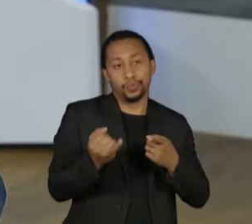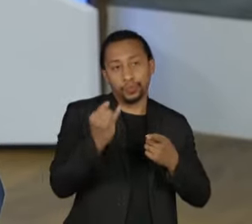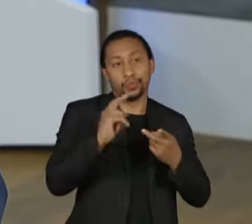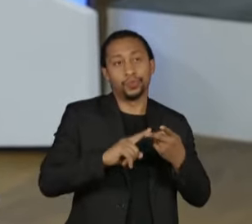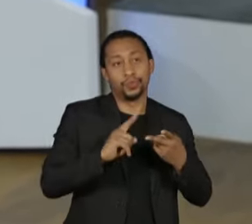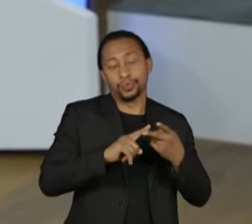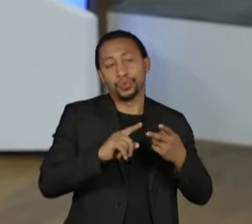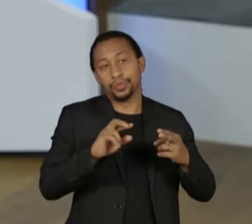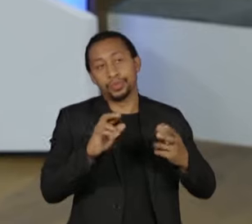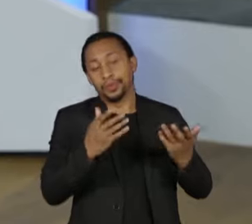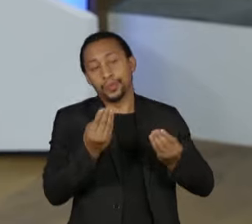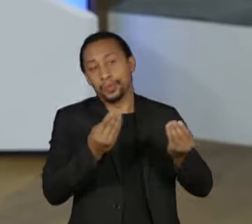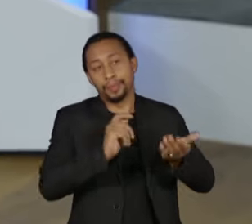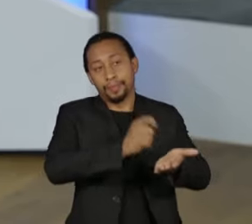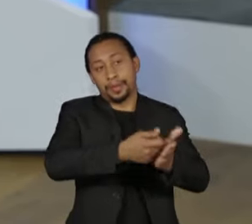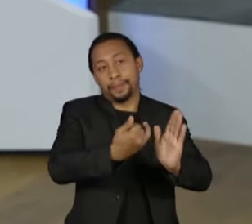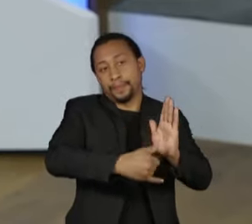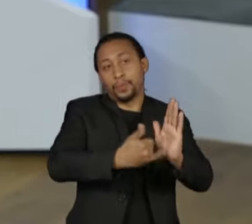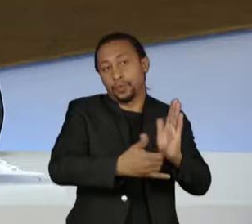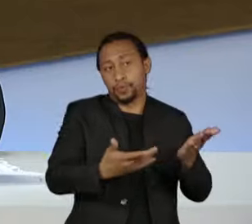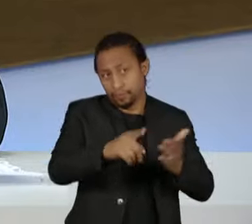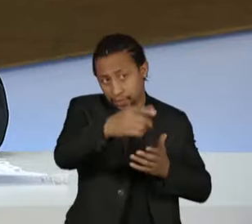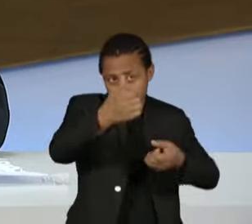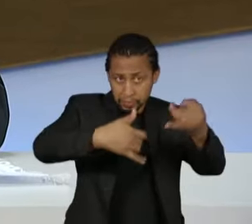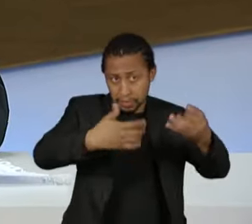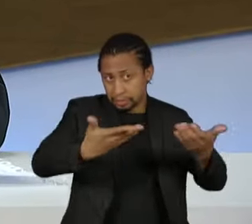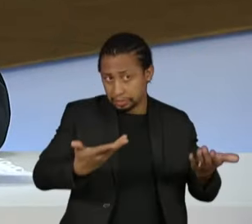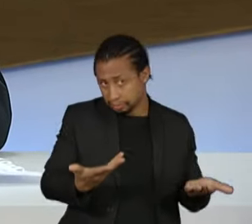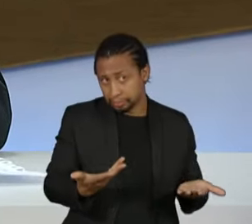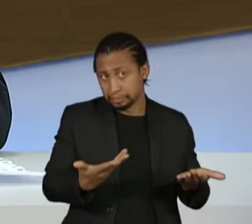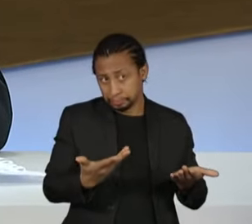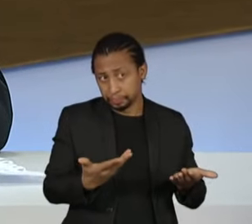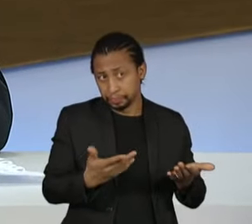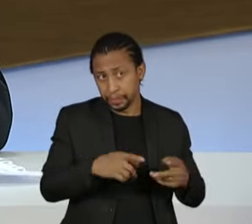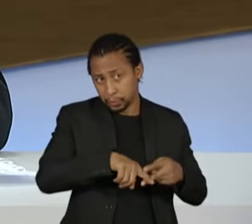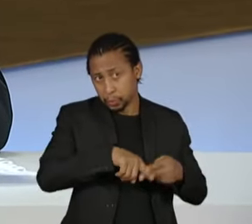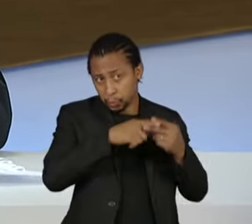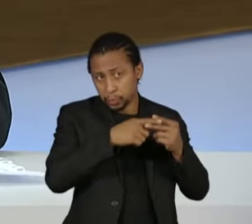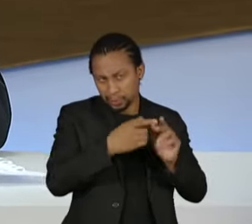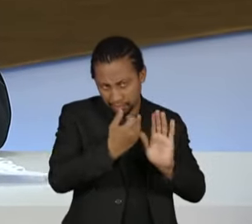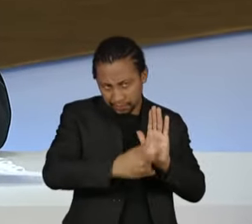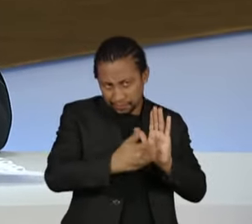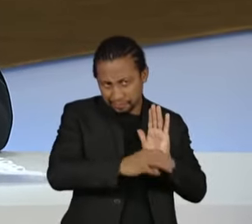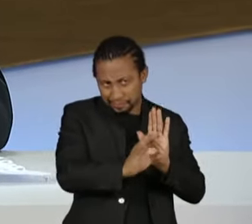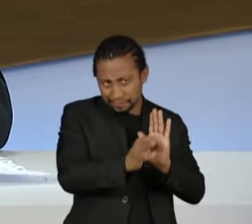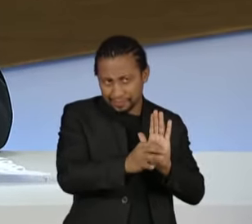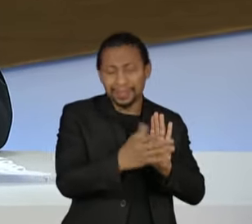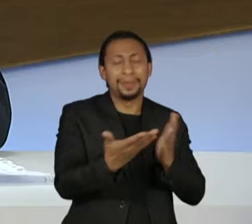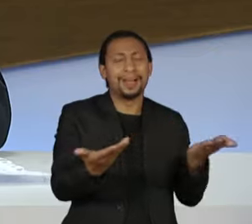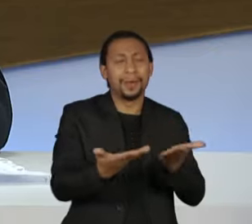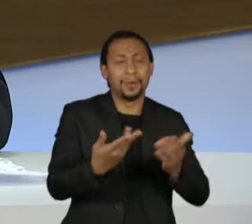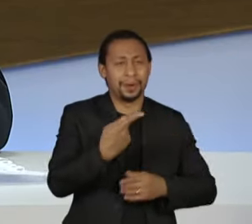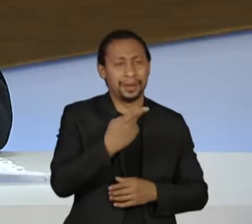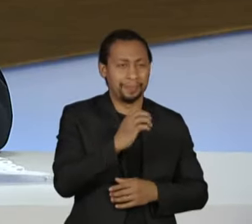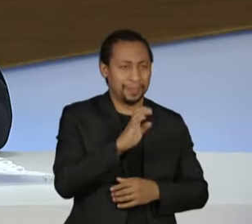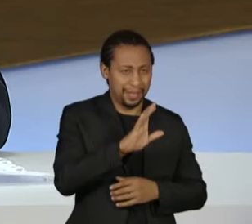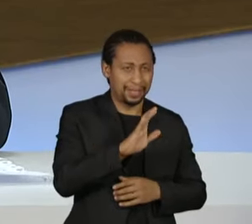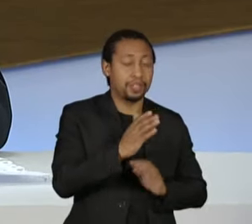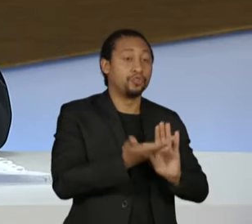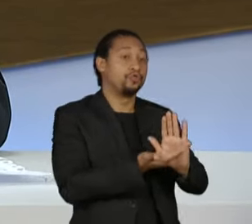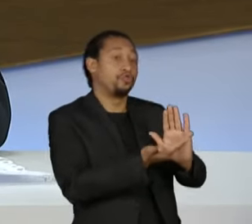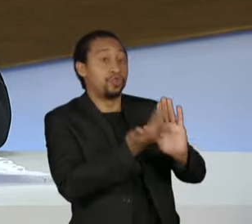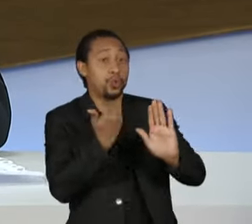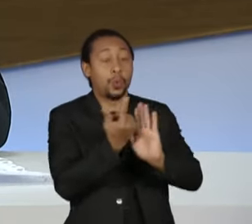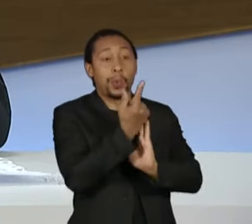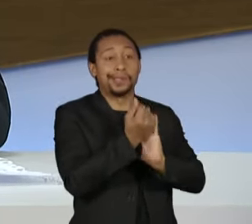Quer dizer, que é o que o senhor defende como ajuste fiscal. Então, eu queria saber se essa retirada permanente, essa PEC de agora, tirando permanentemente o